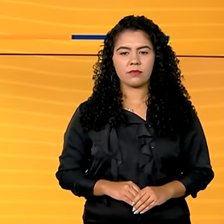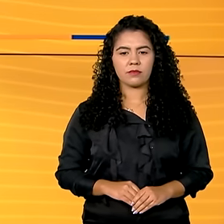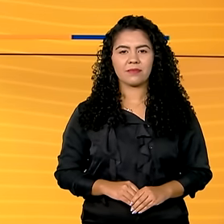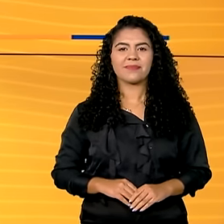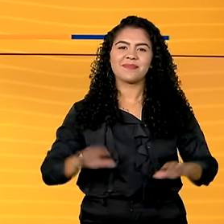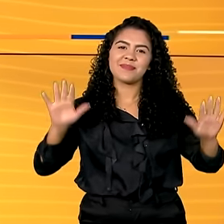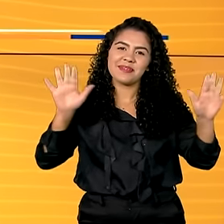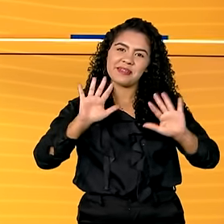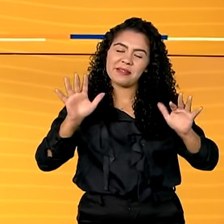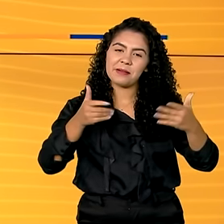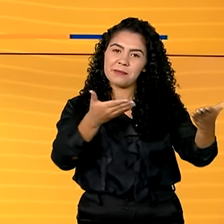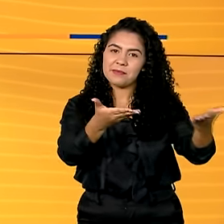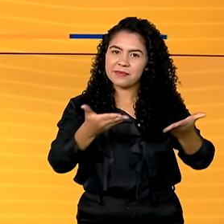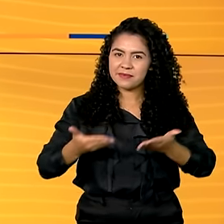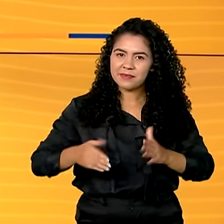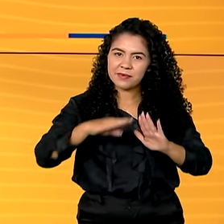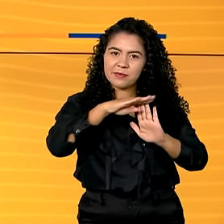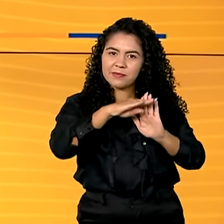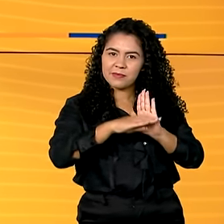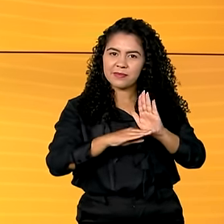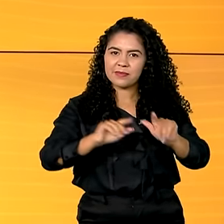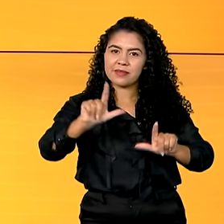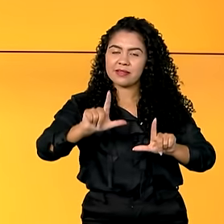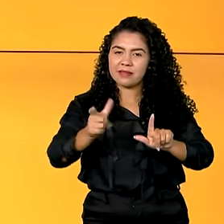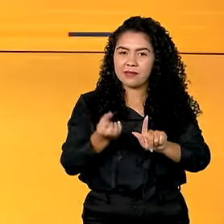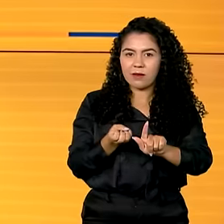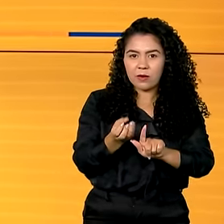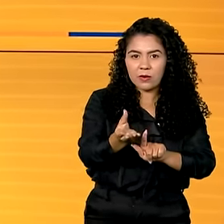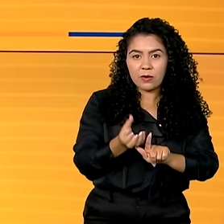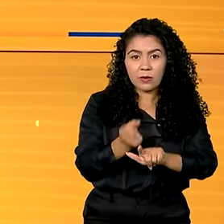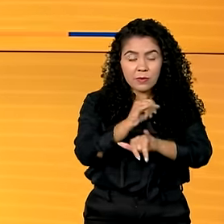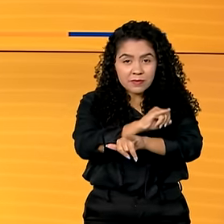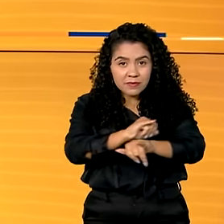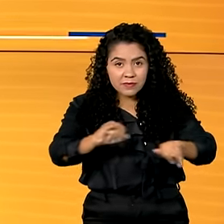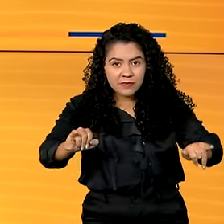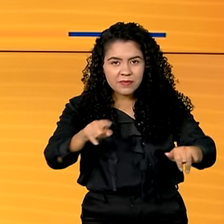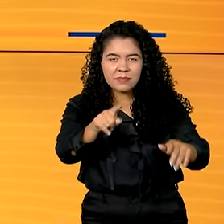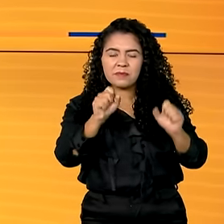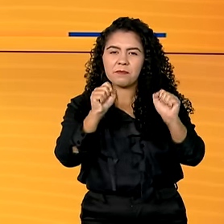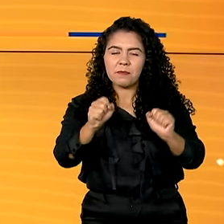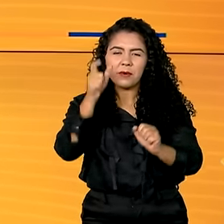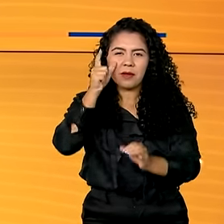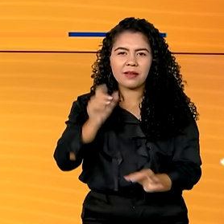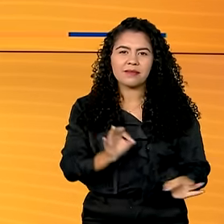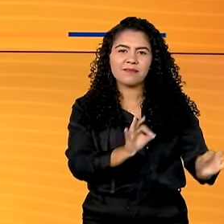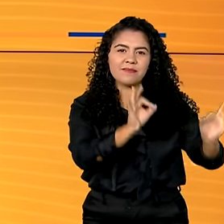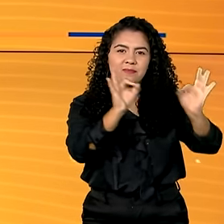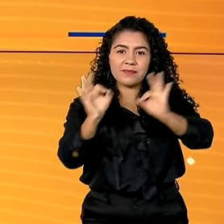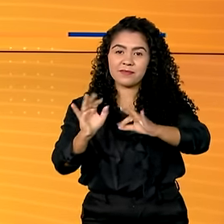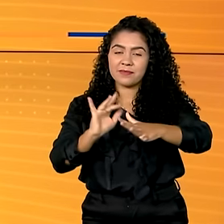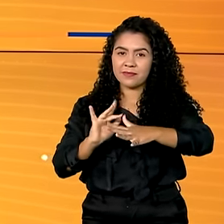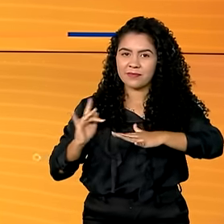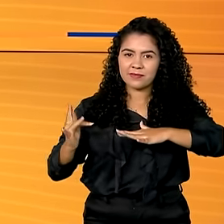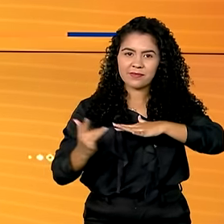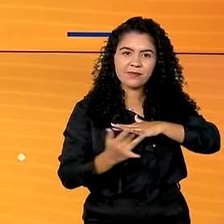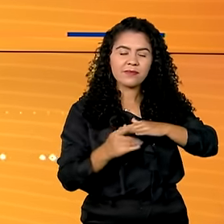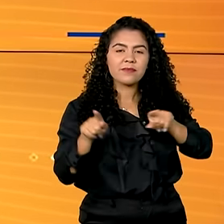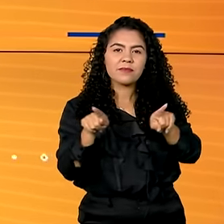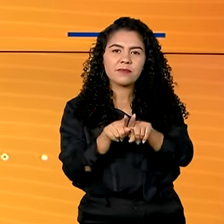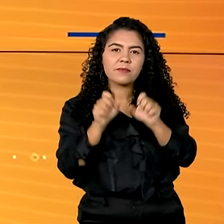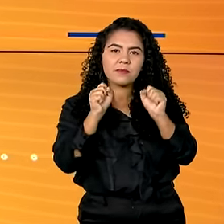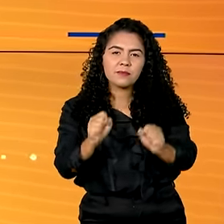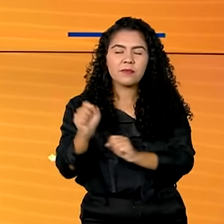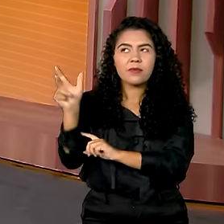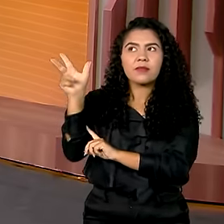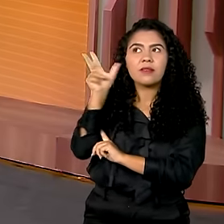Olá, seja muito bem-vindo ao canal GOV. Lembrando que você pode sempre nos acompanhar ao vivo pelas redes sociais e pela Rádio